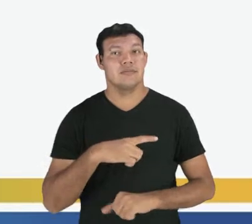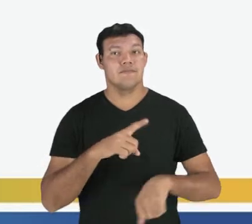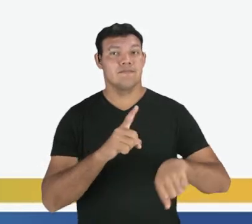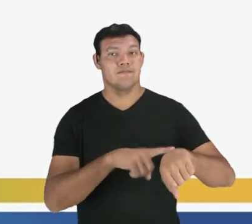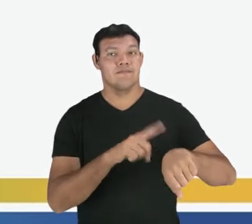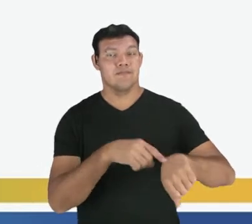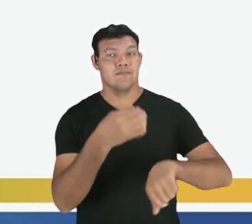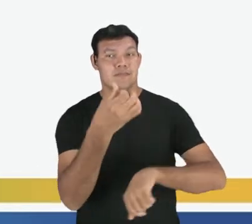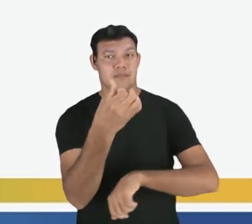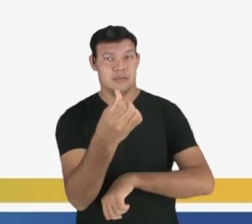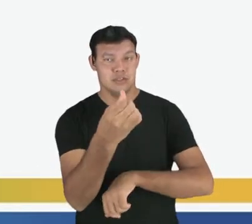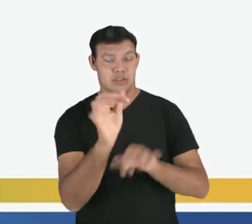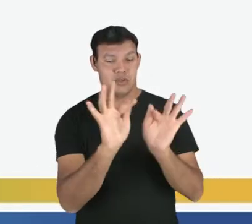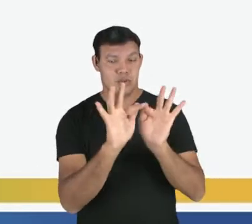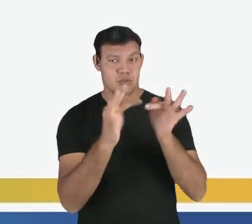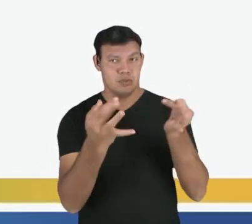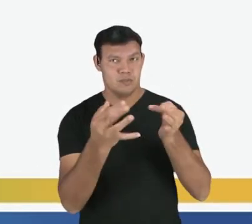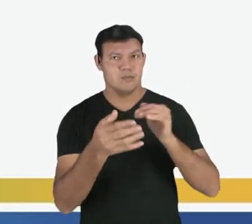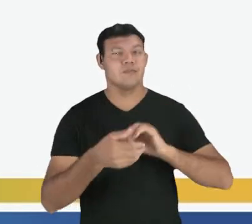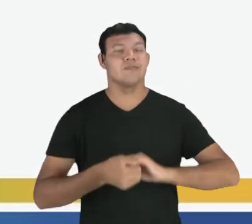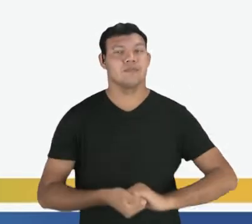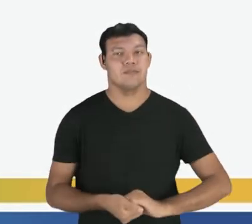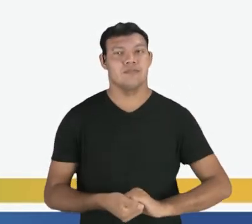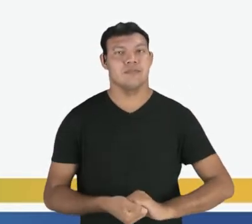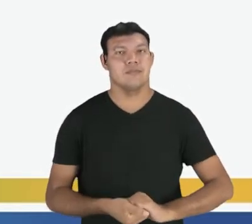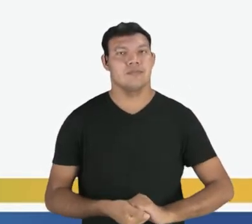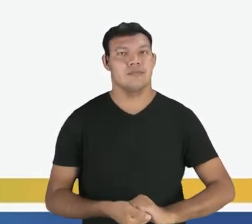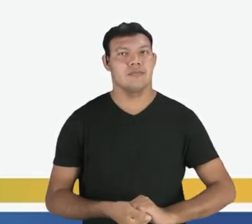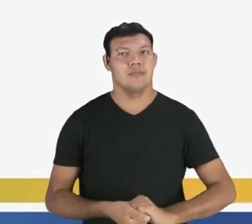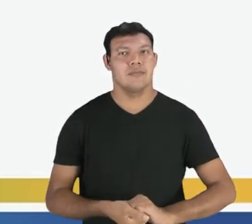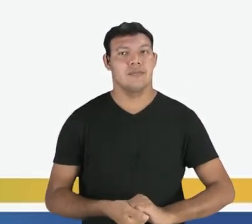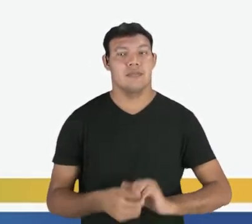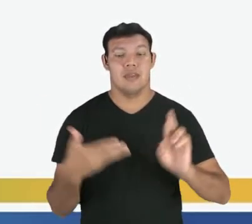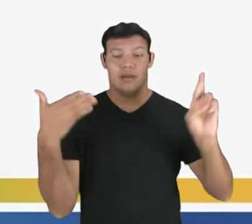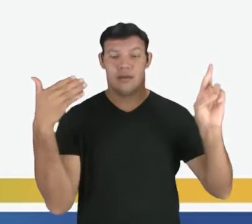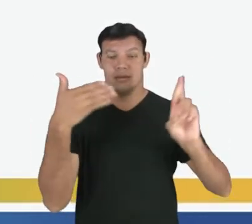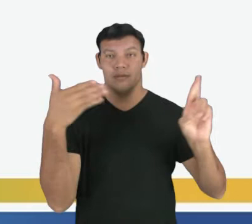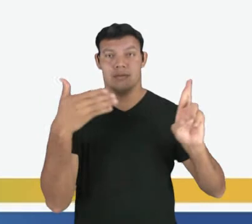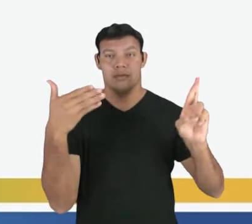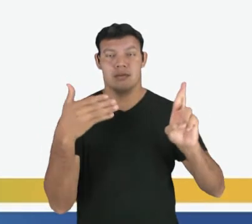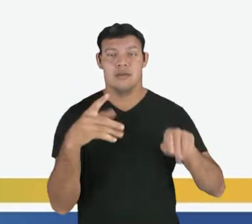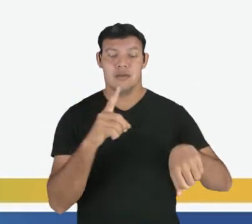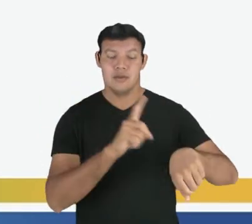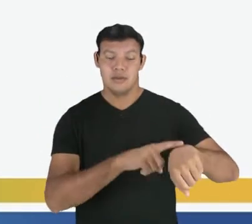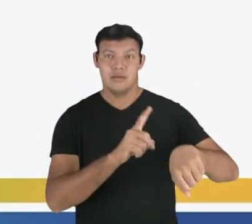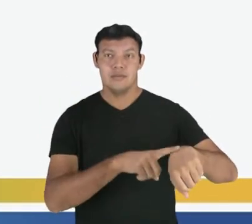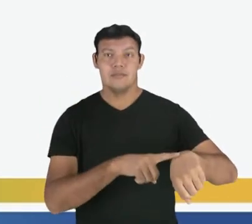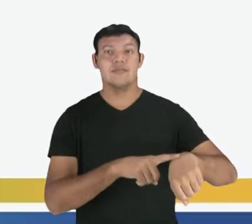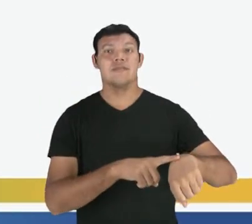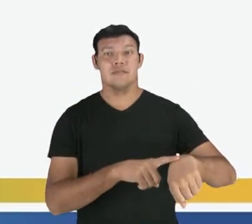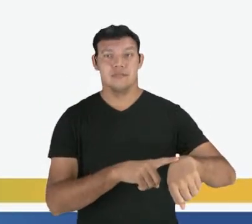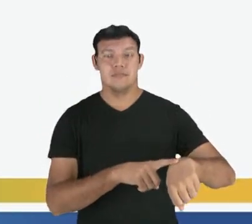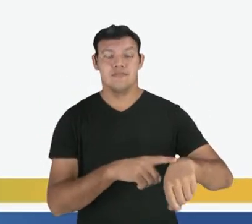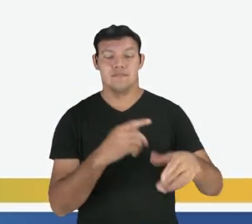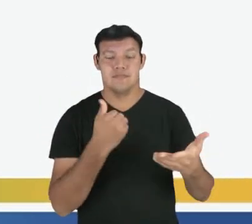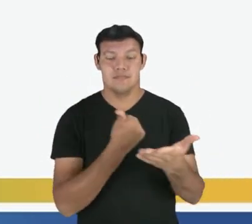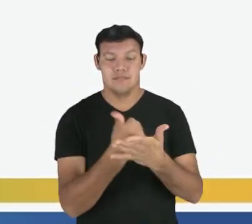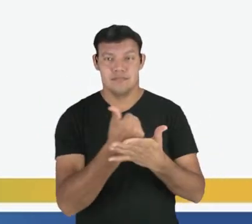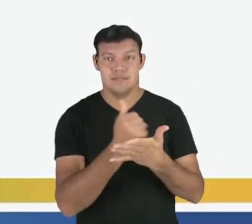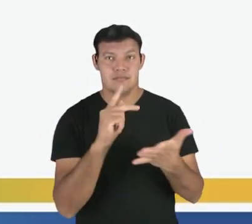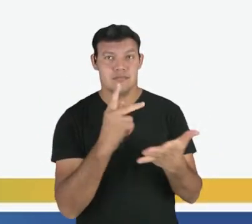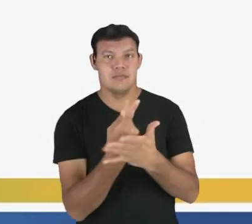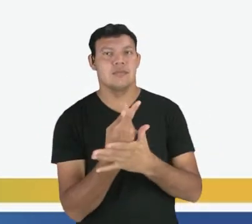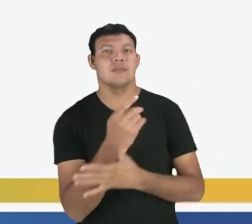simples. O que é é o tempo? O tempo, gente, se refere ao momento em que acontece a ação.